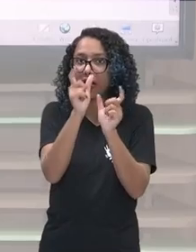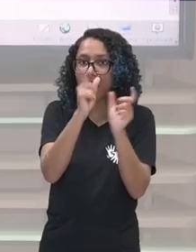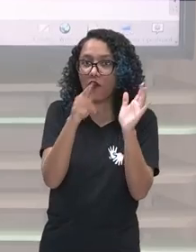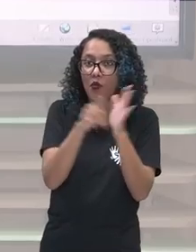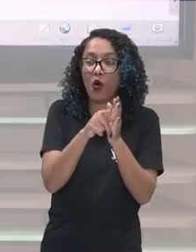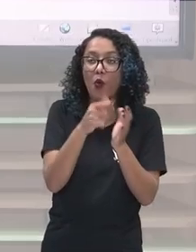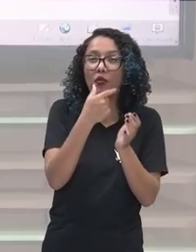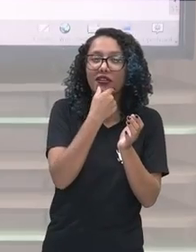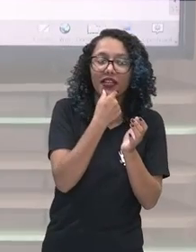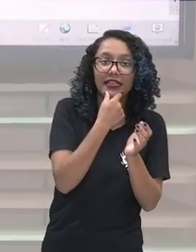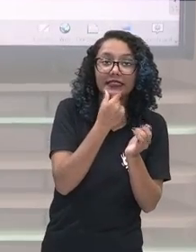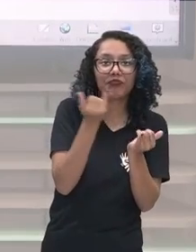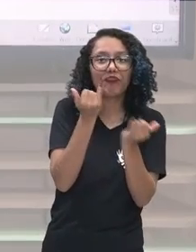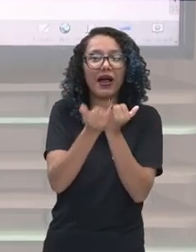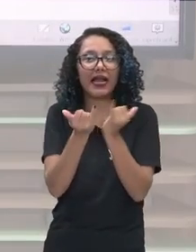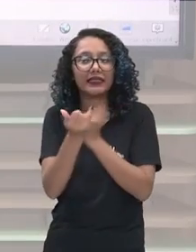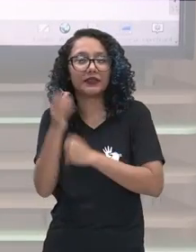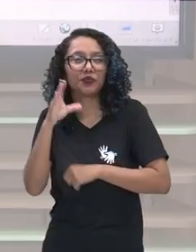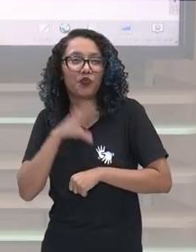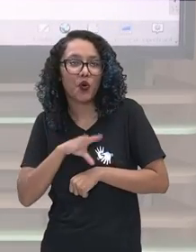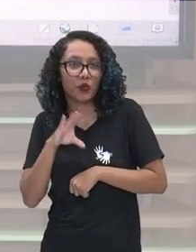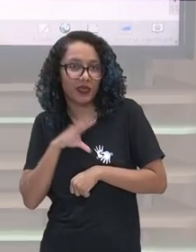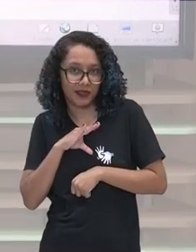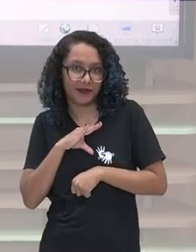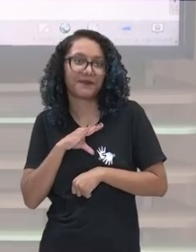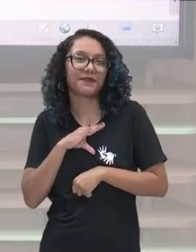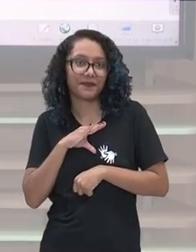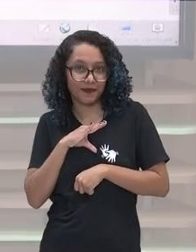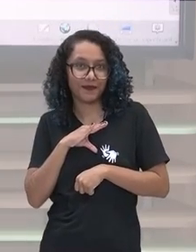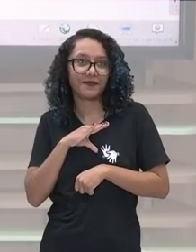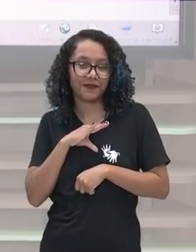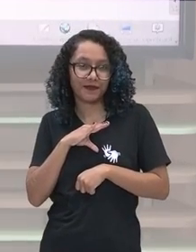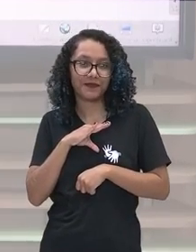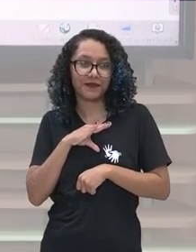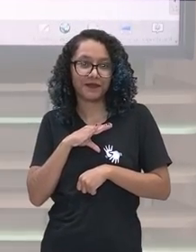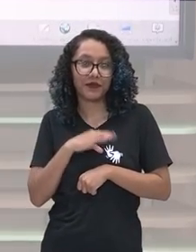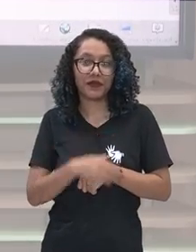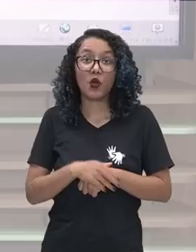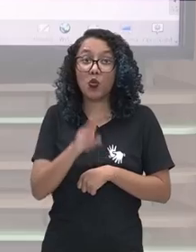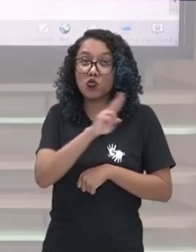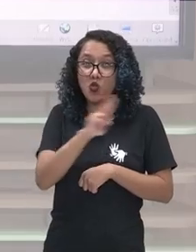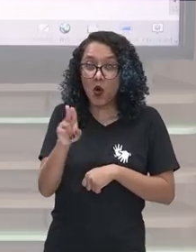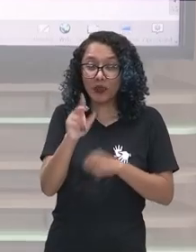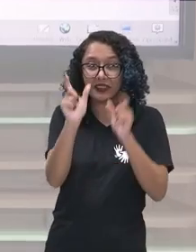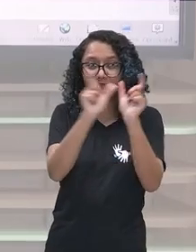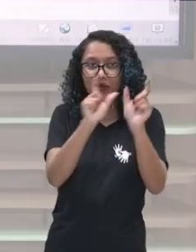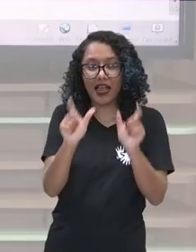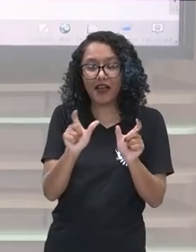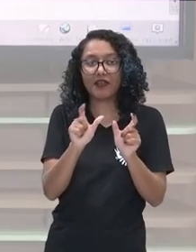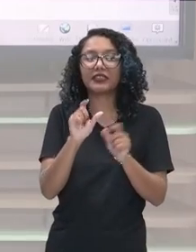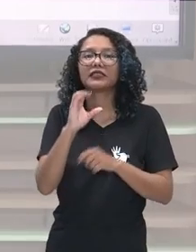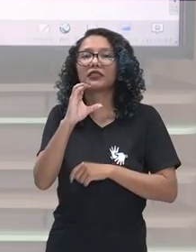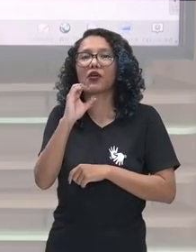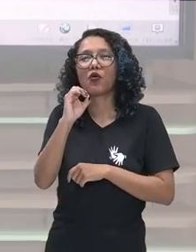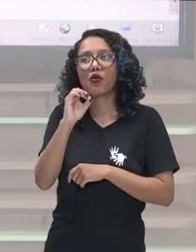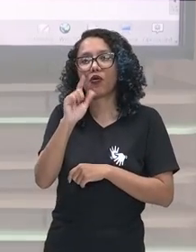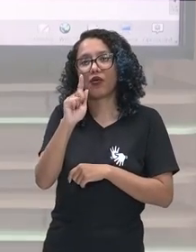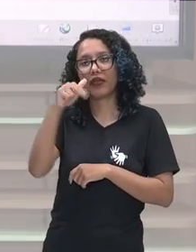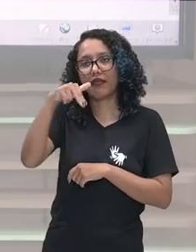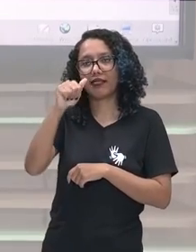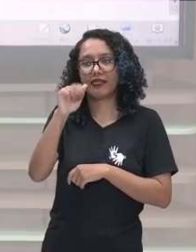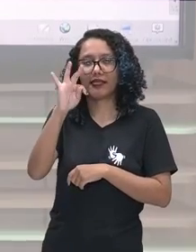se parecem com a nossa, o português. Essas palavras são chamadas de cognatas, cognates,